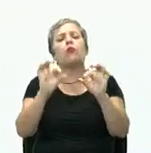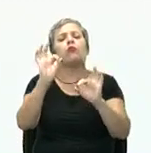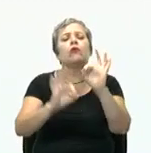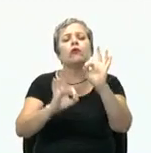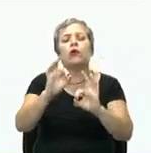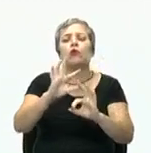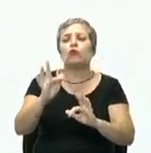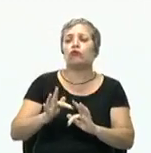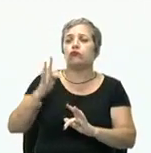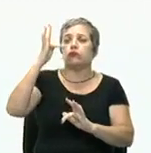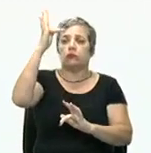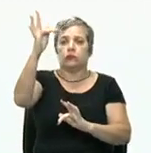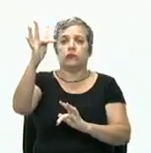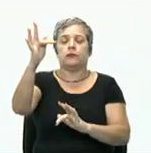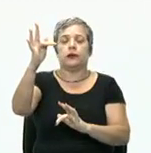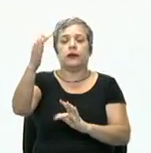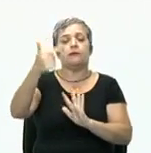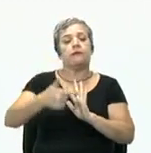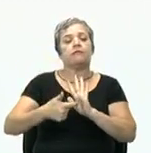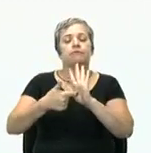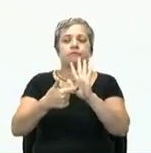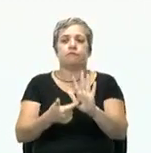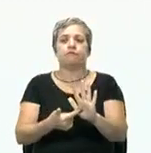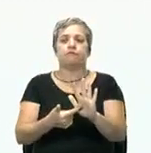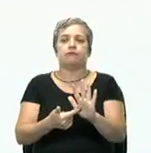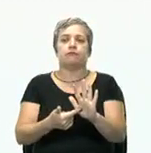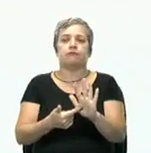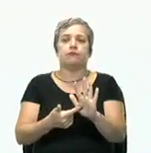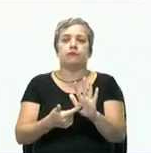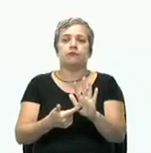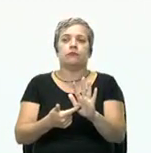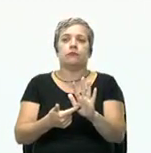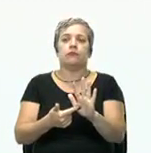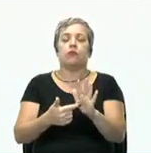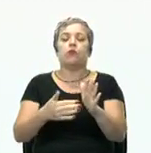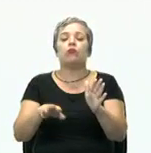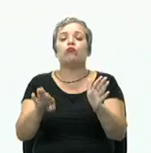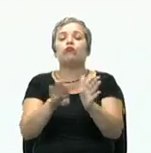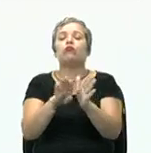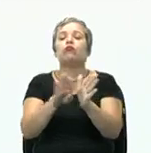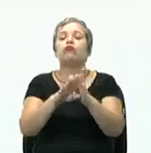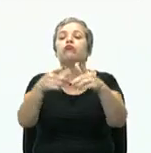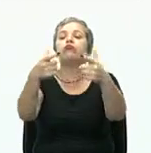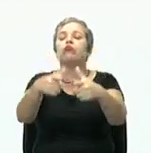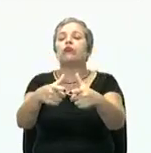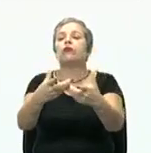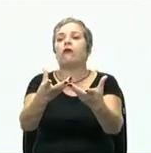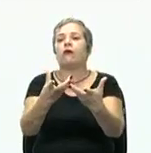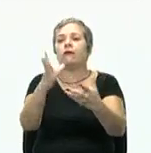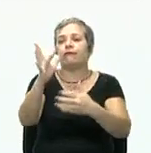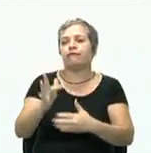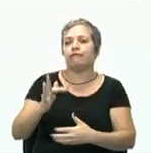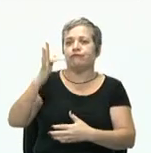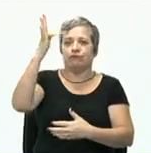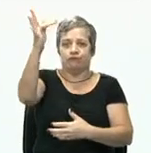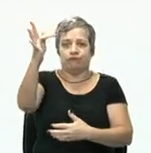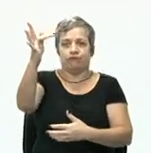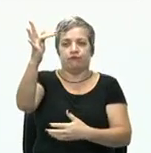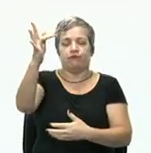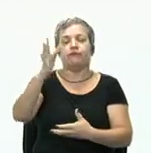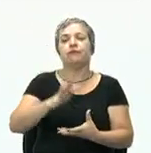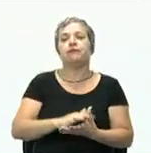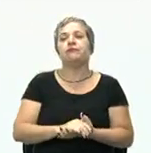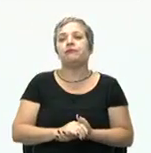futuro. A visão vai representar o destino que se pretende transformar em realidade.